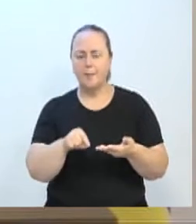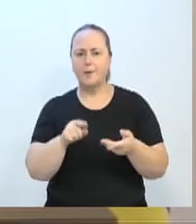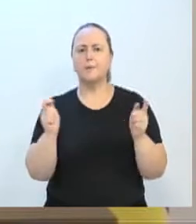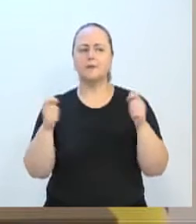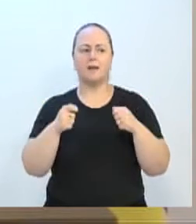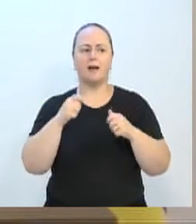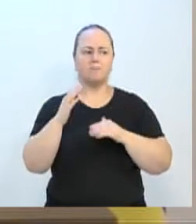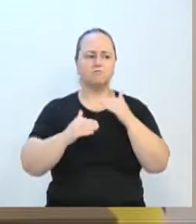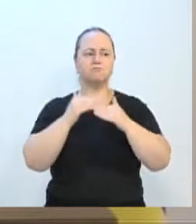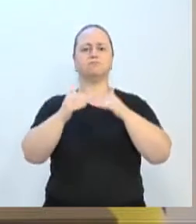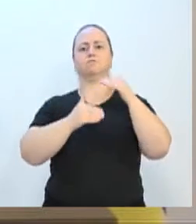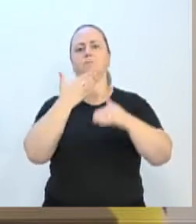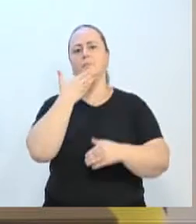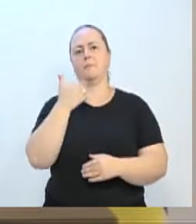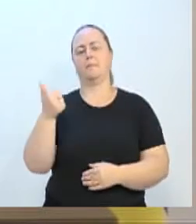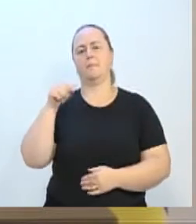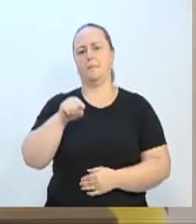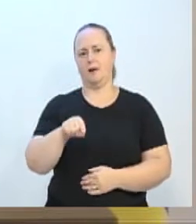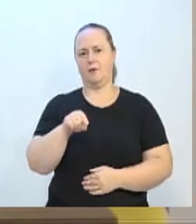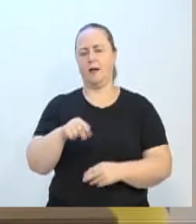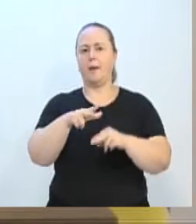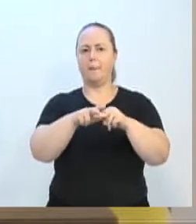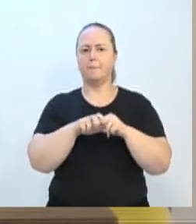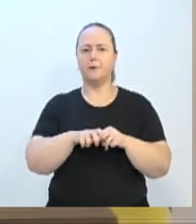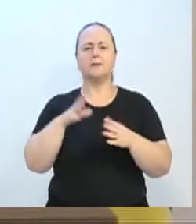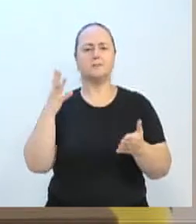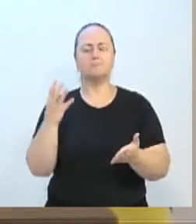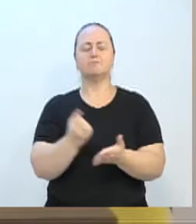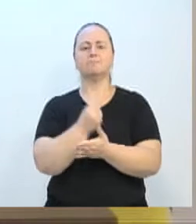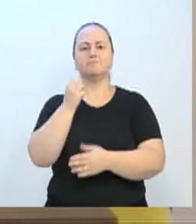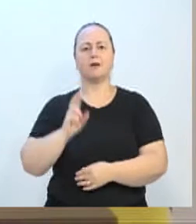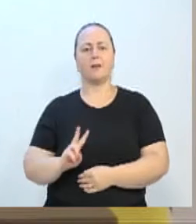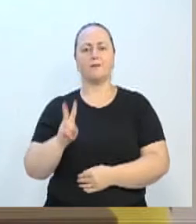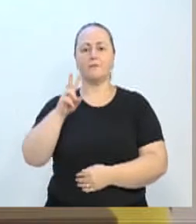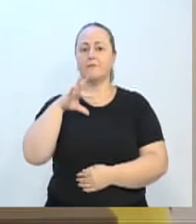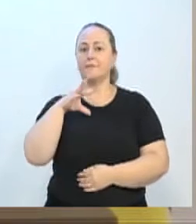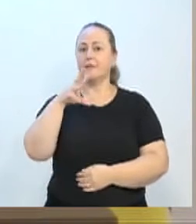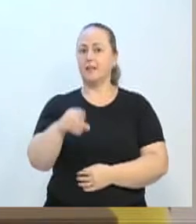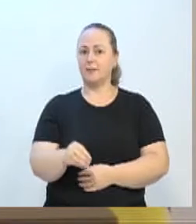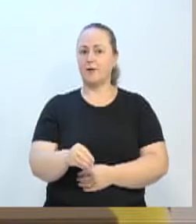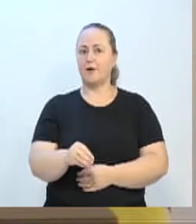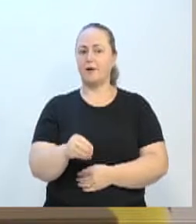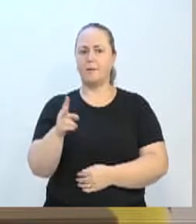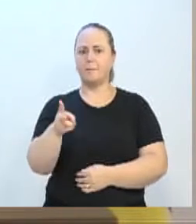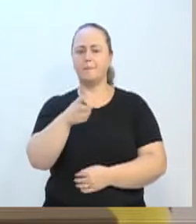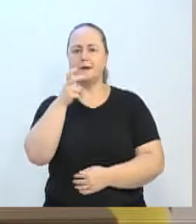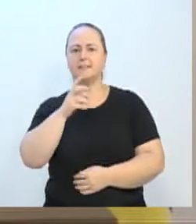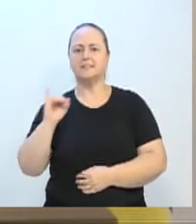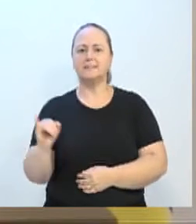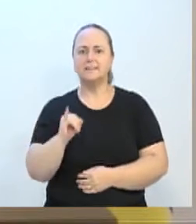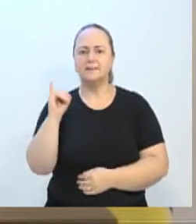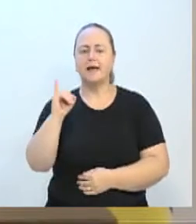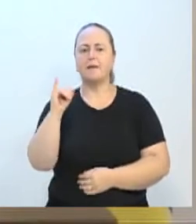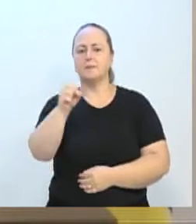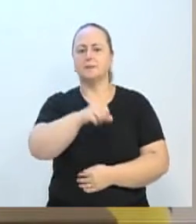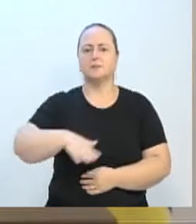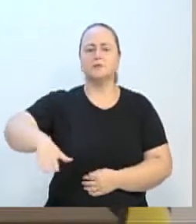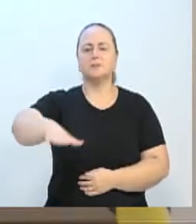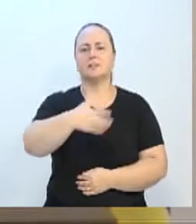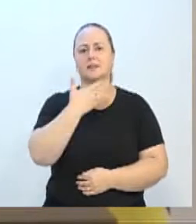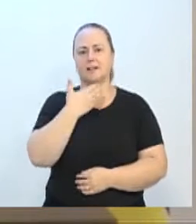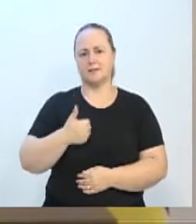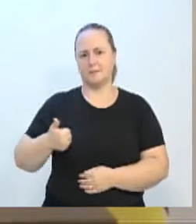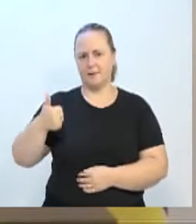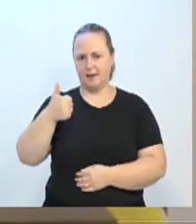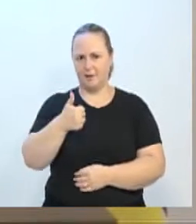significativamente nesse assunto. Então, essa é uma conquista de todos, e de todos que acreditam em ver a importância dessa temática na luta de uma sociedade melhor. Eu